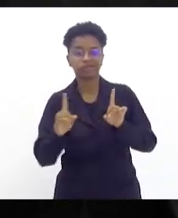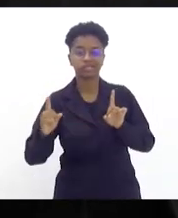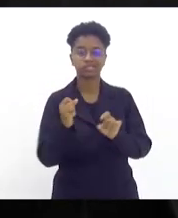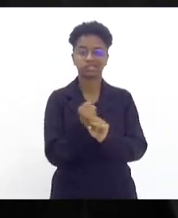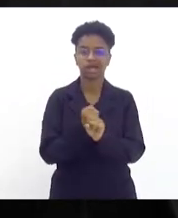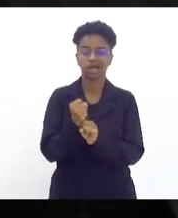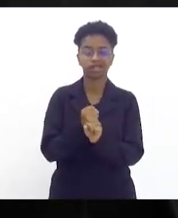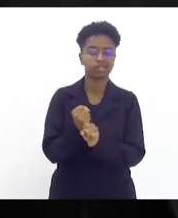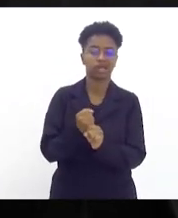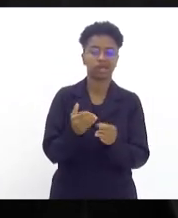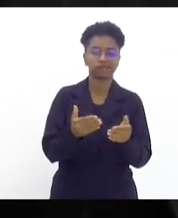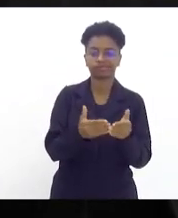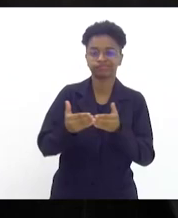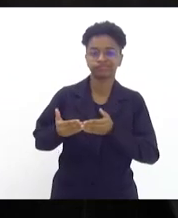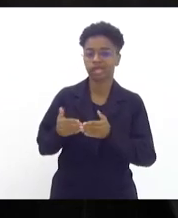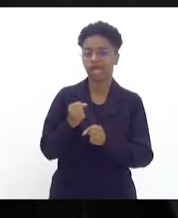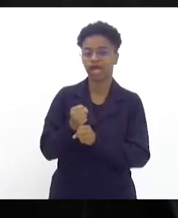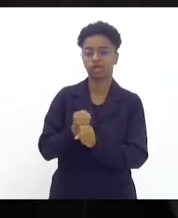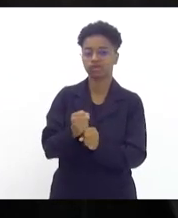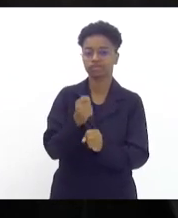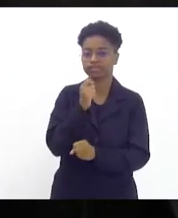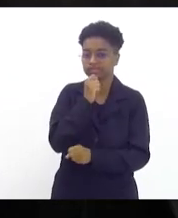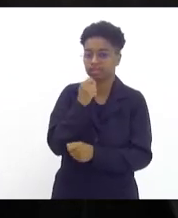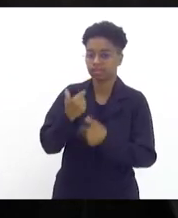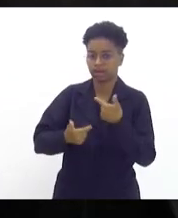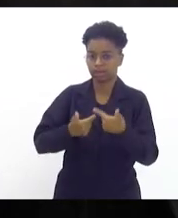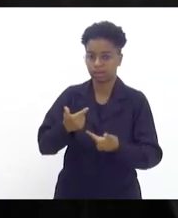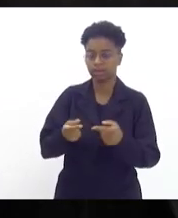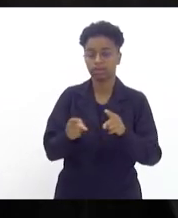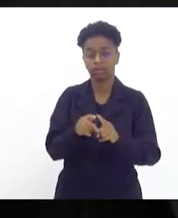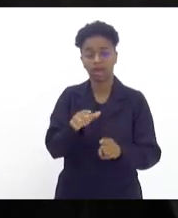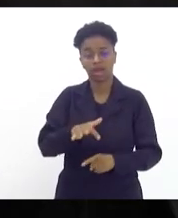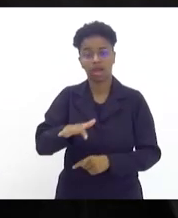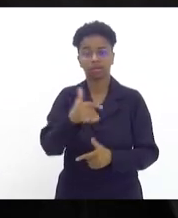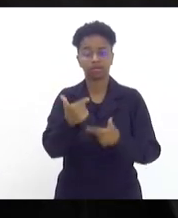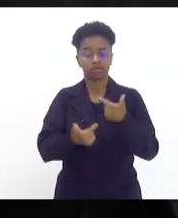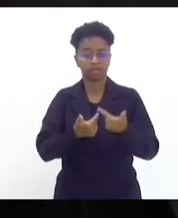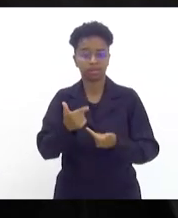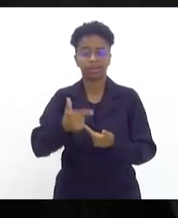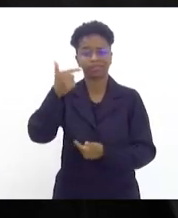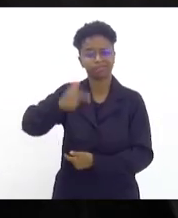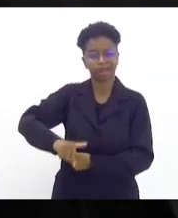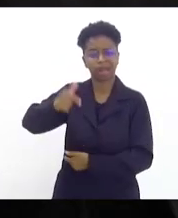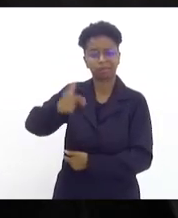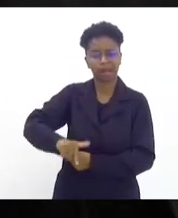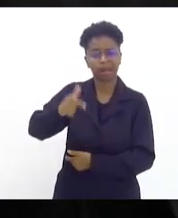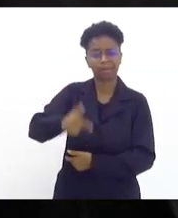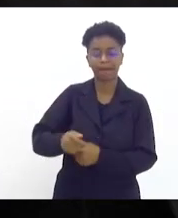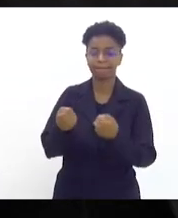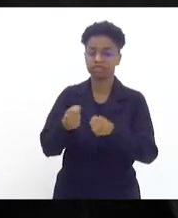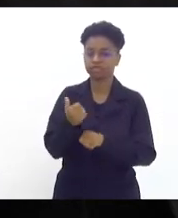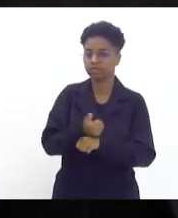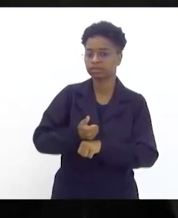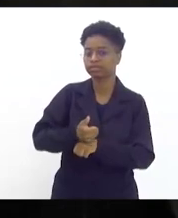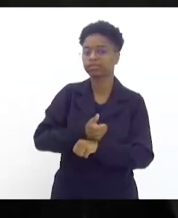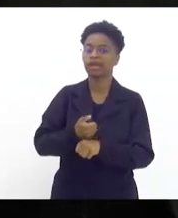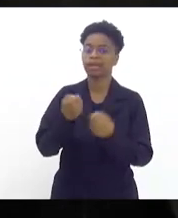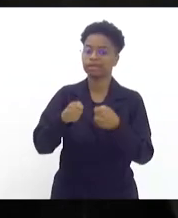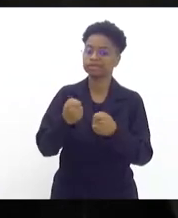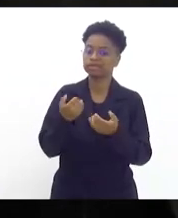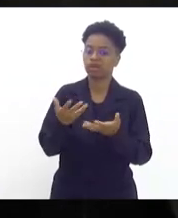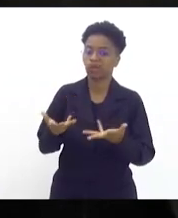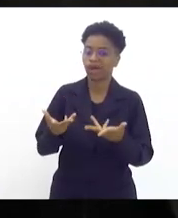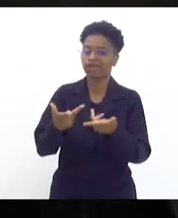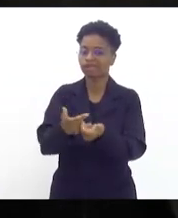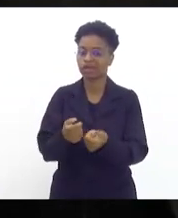anos do mercado de trabalho não é esse mercado que cada vez mais exige profissionalização exige